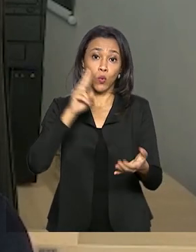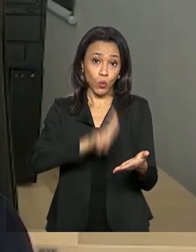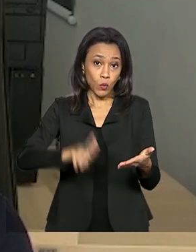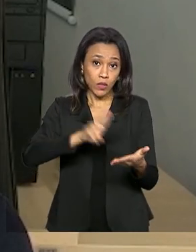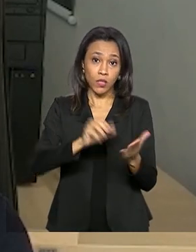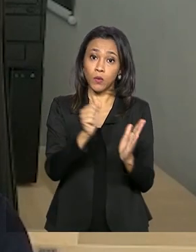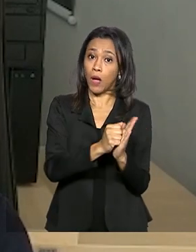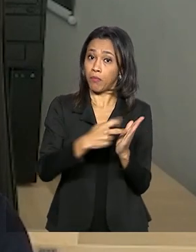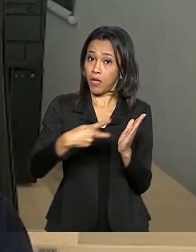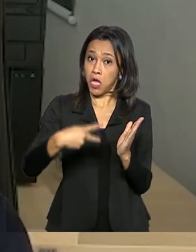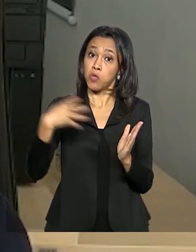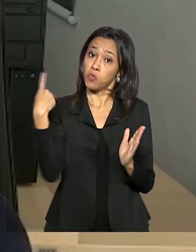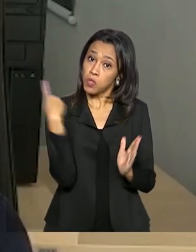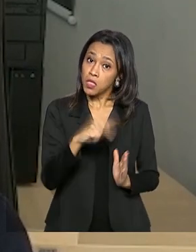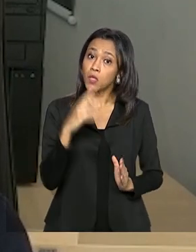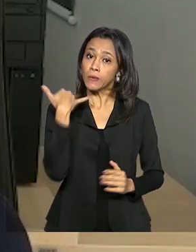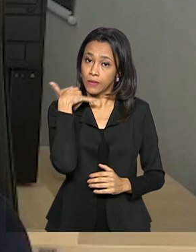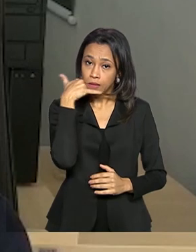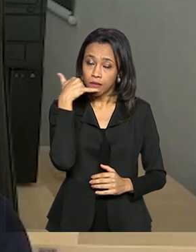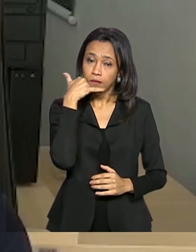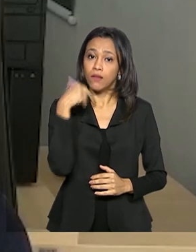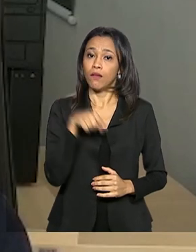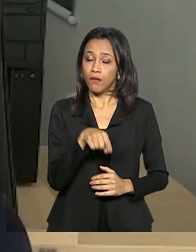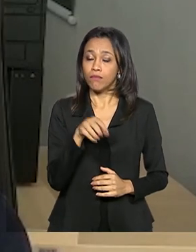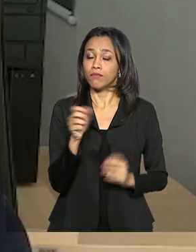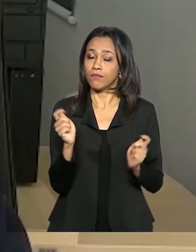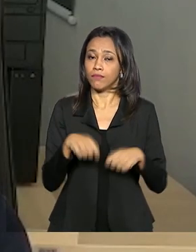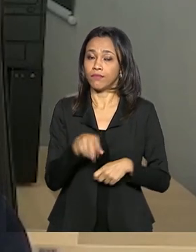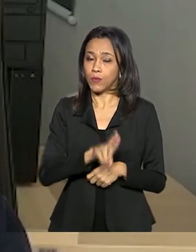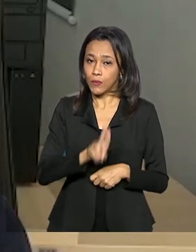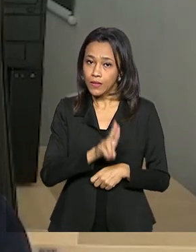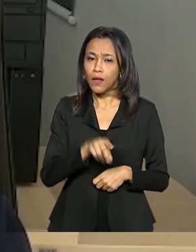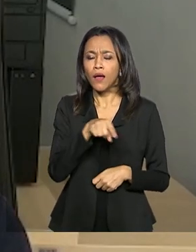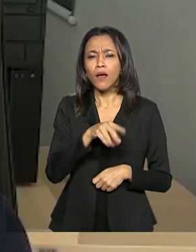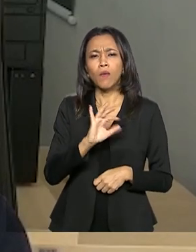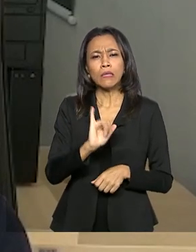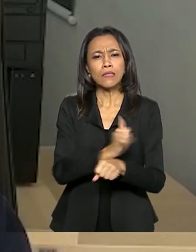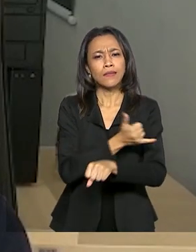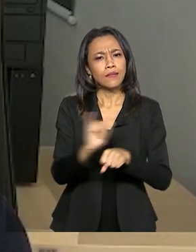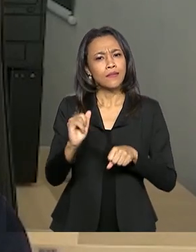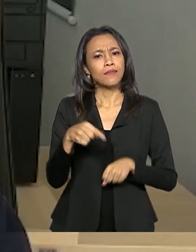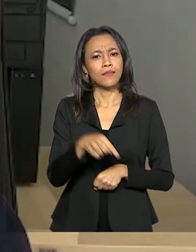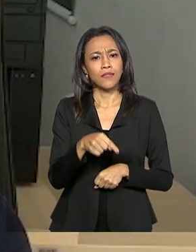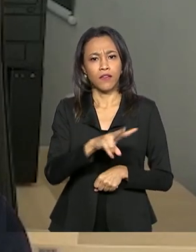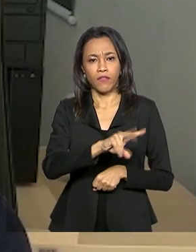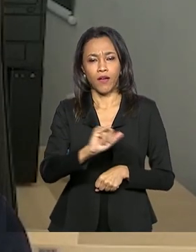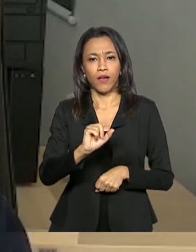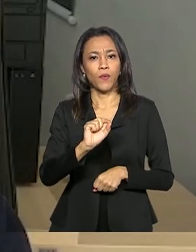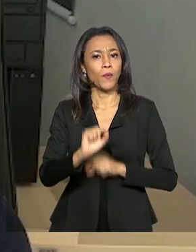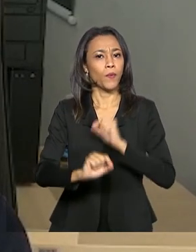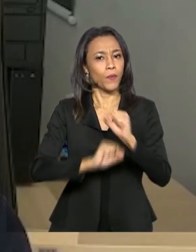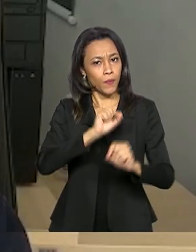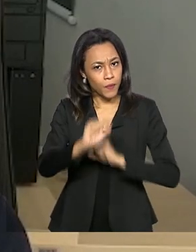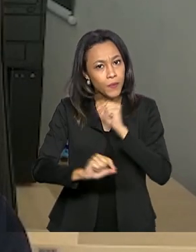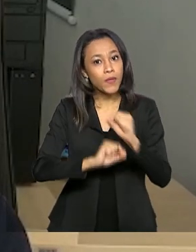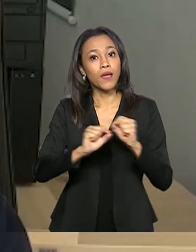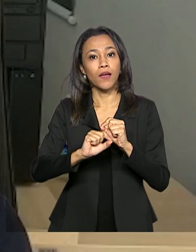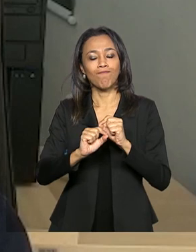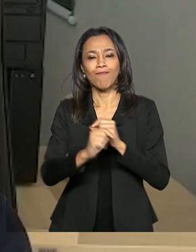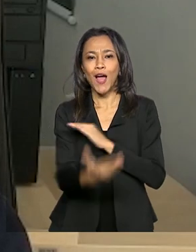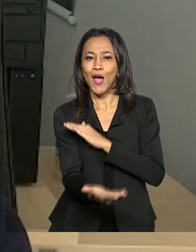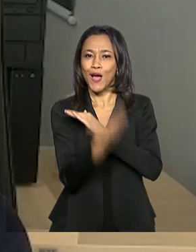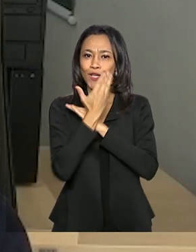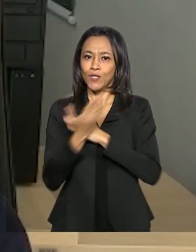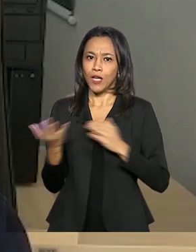seu próprio celular ou num celular funcional. É uma ferramenta que propiciará uma maior eficácia, uma maior